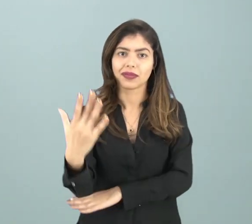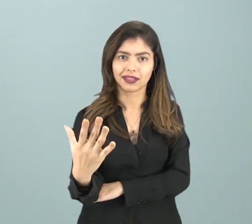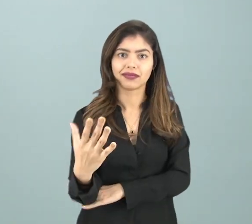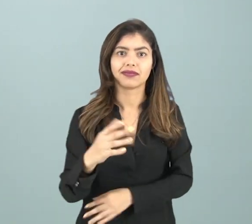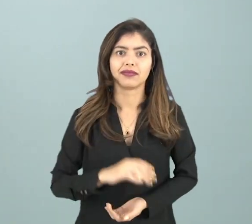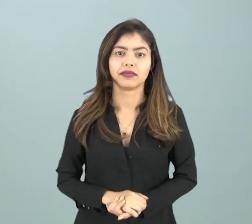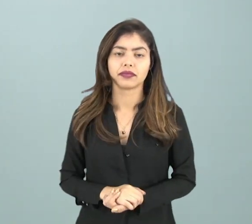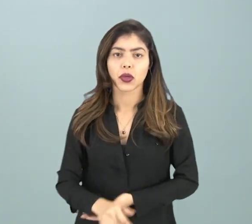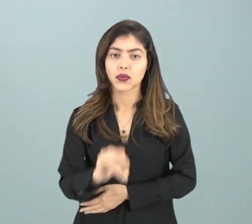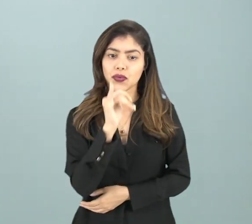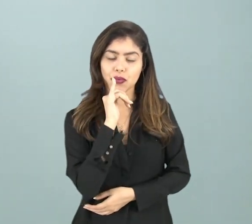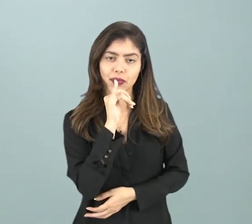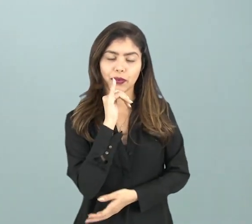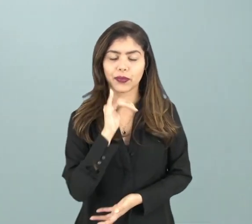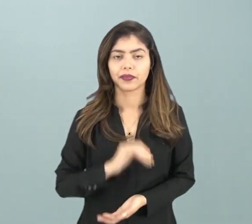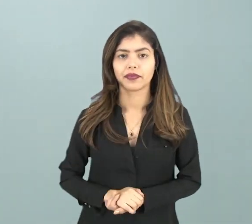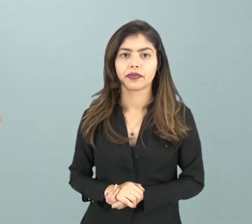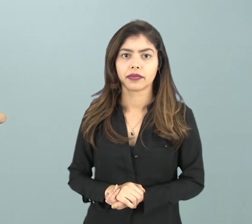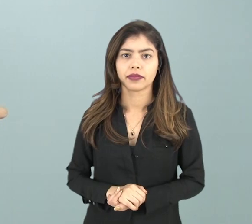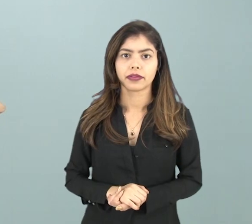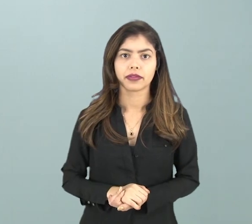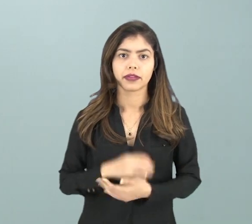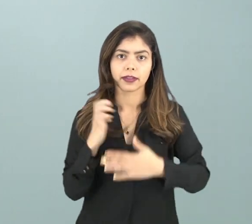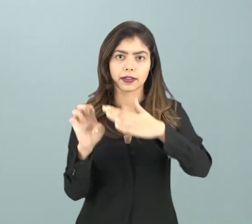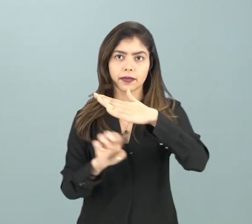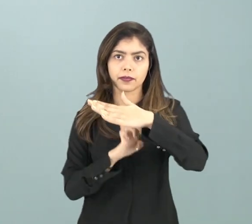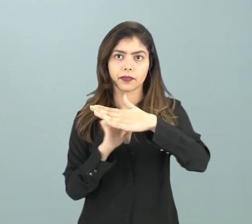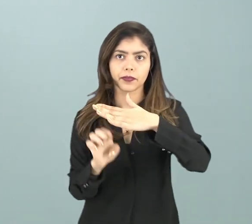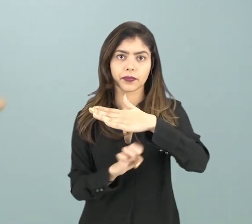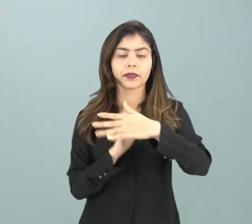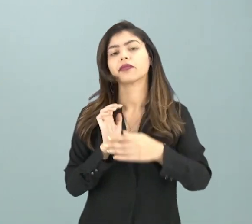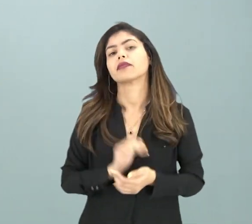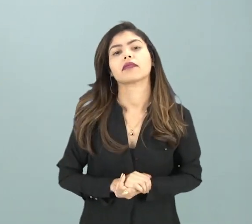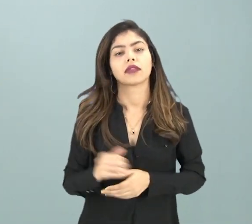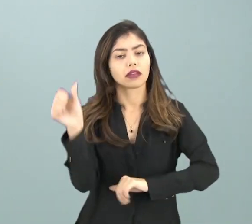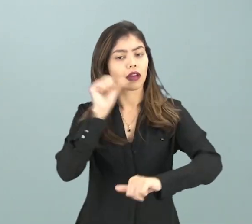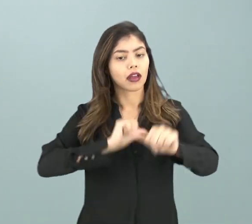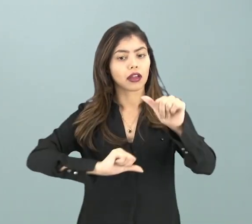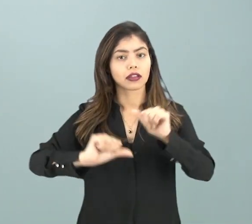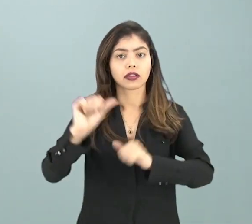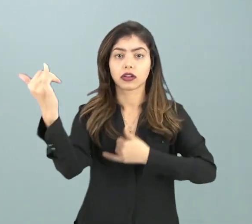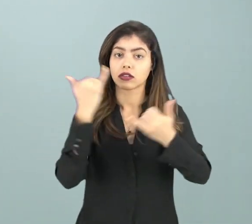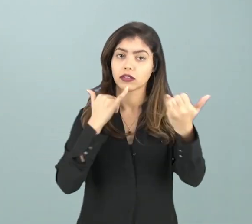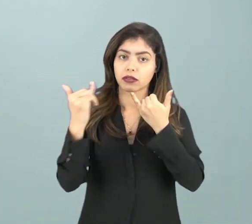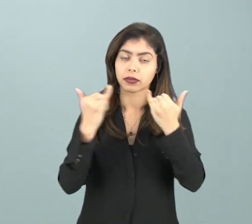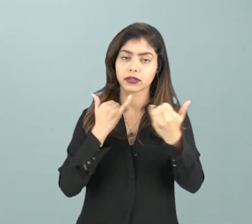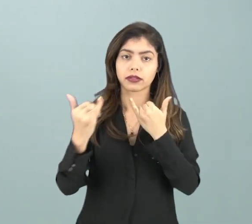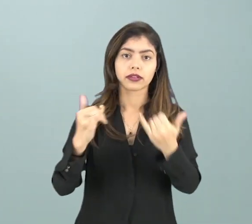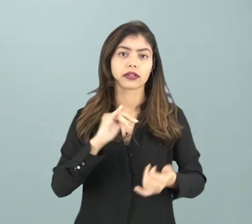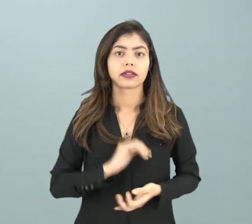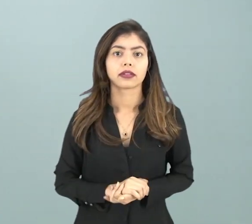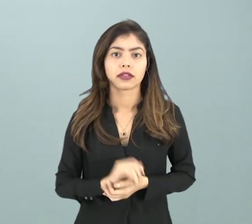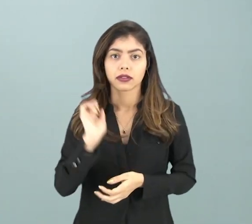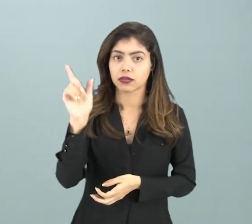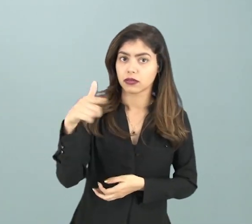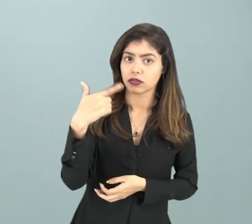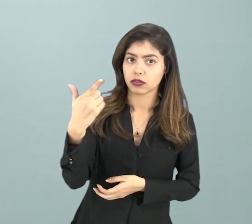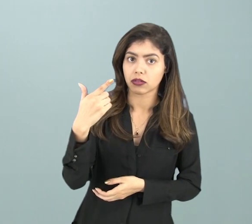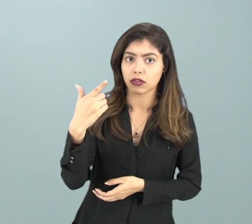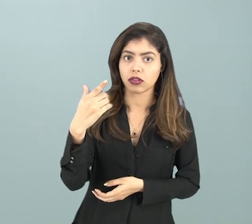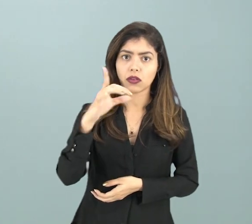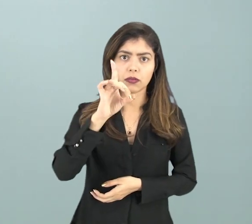ambiente. Por exemplo, há empresas em que a troca de informações ou de